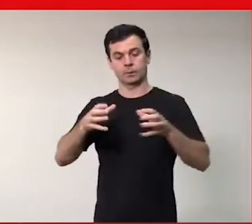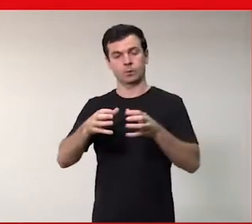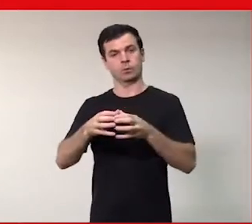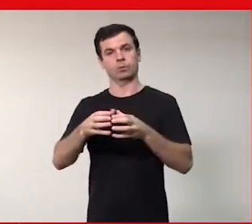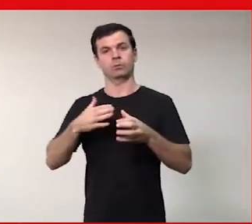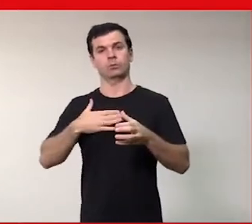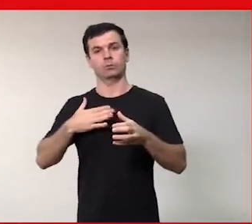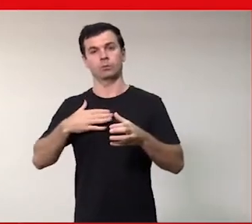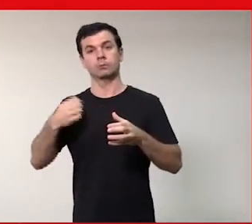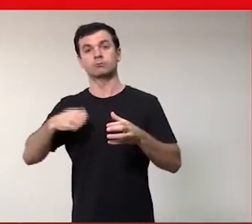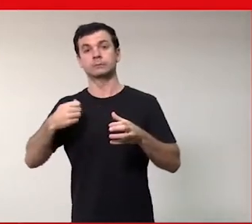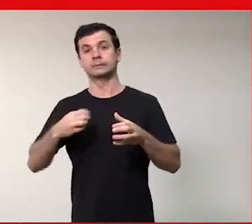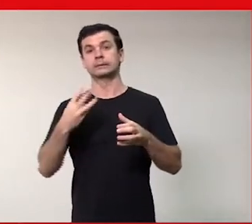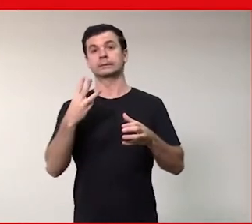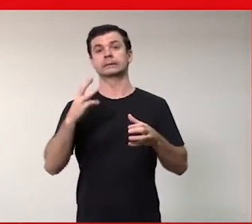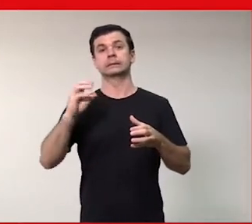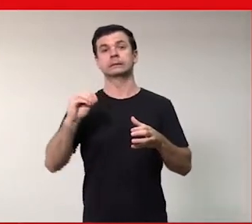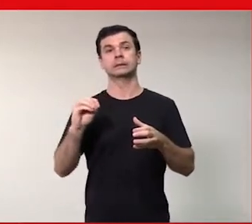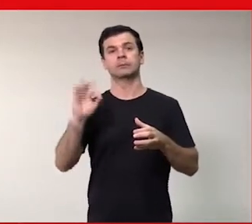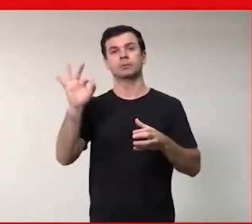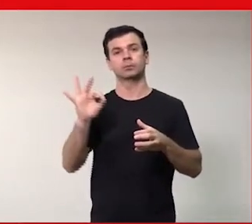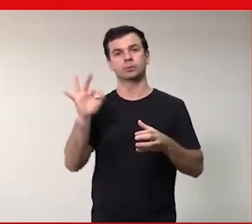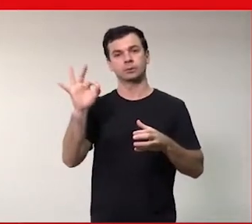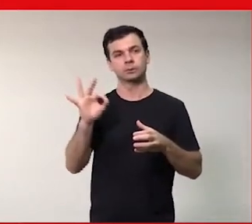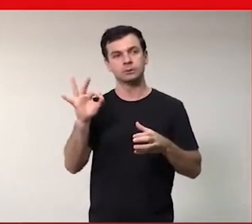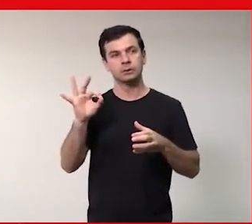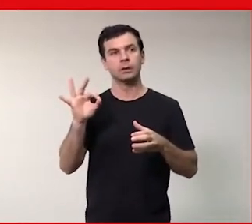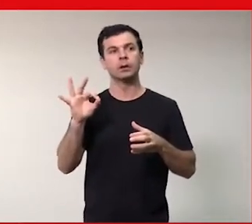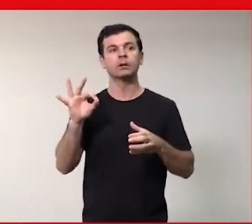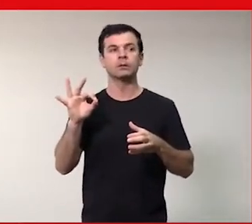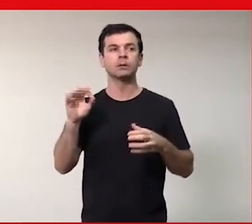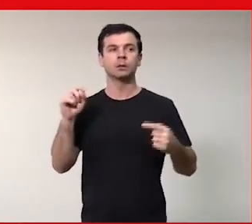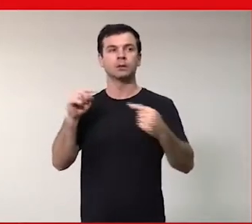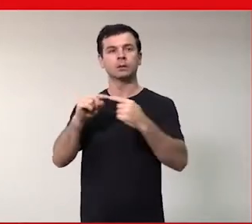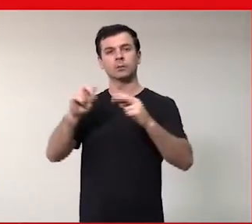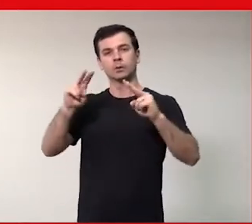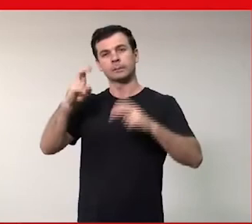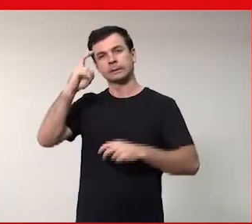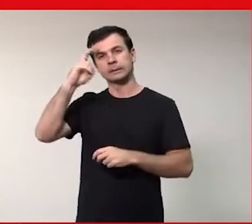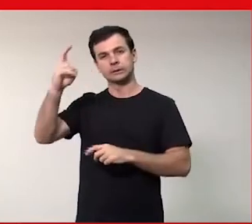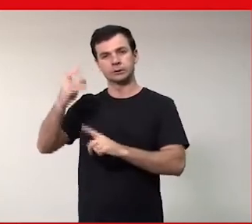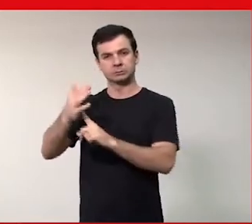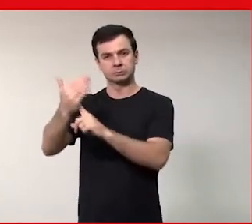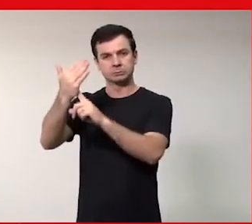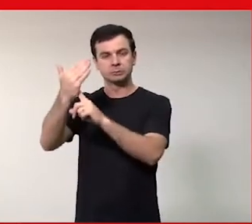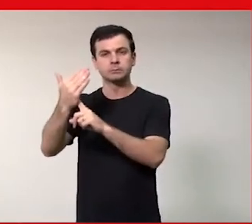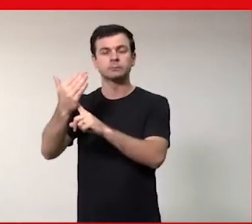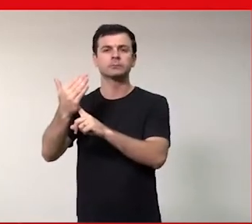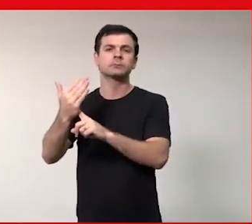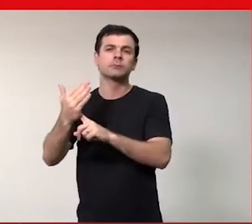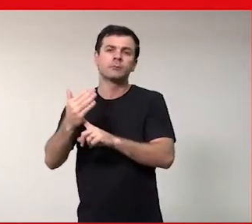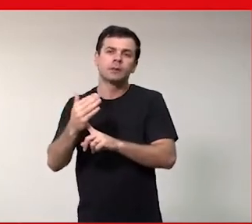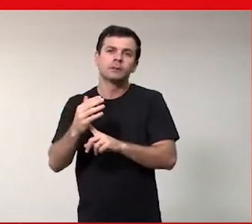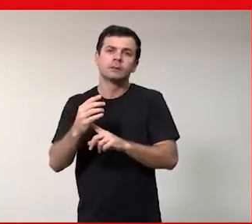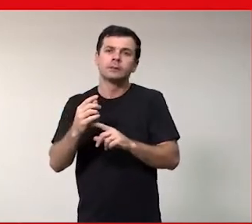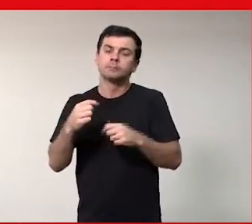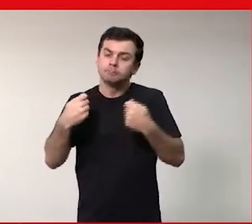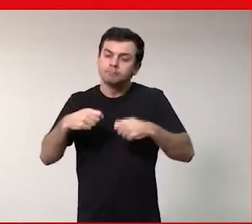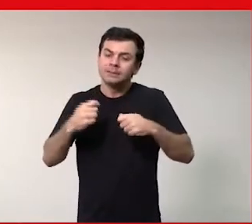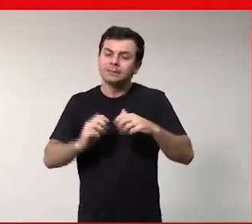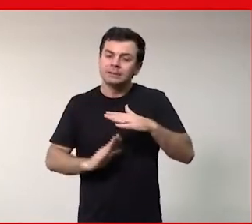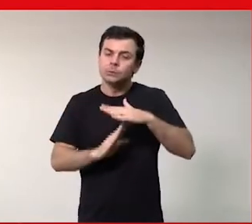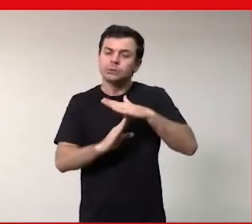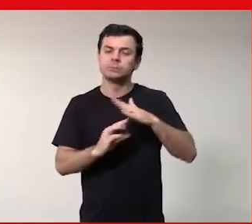essencialmente técnico. Eu sou a red de inteligência artificial para o grupo no mundo inteiro de pelo menos 30%